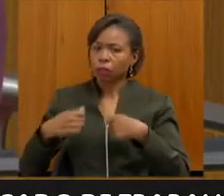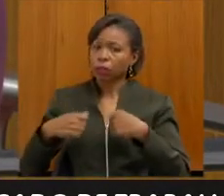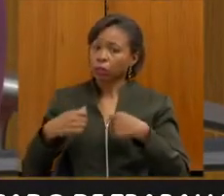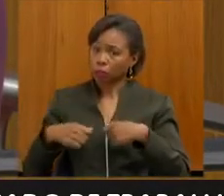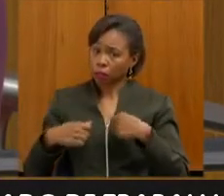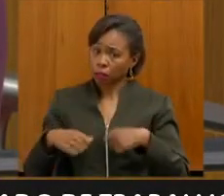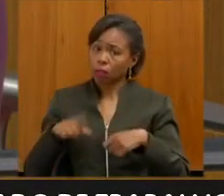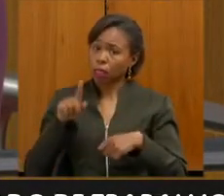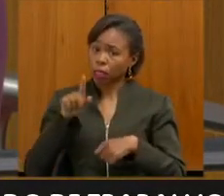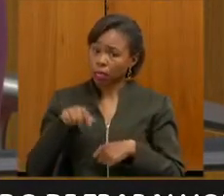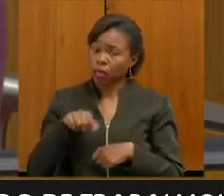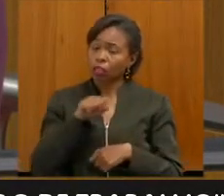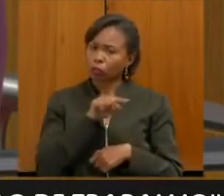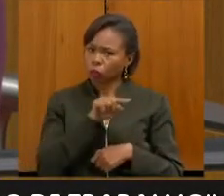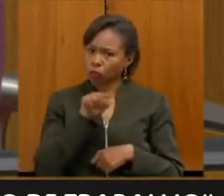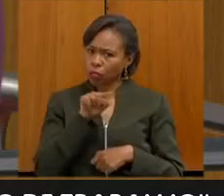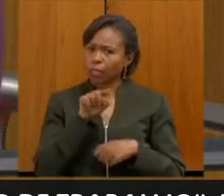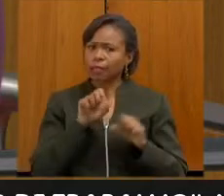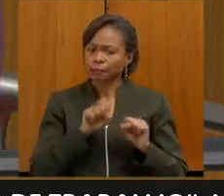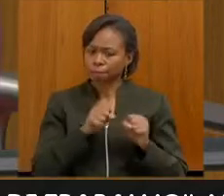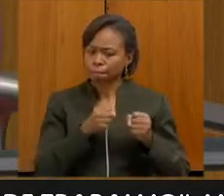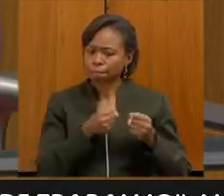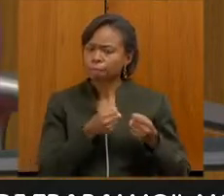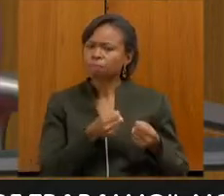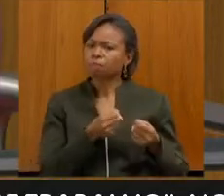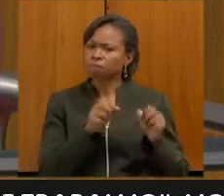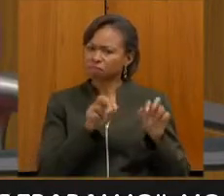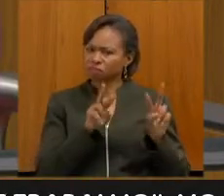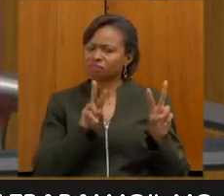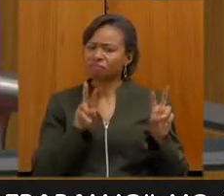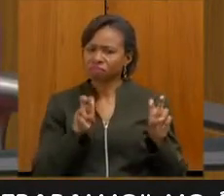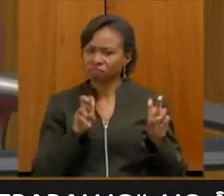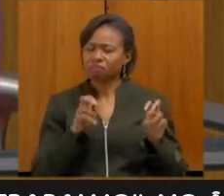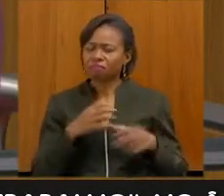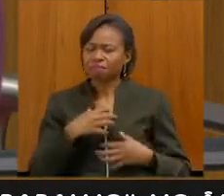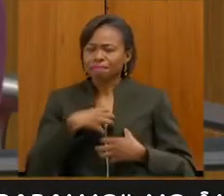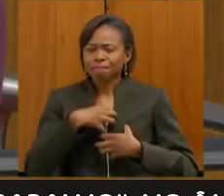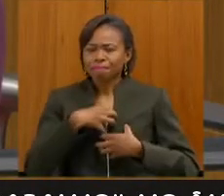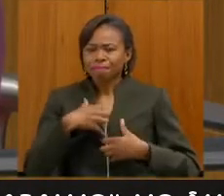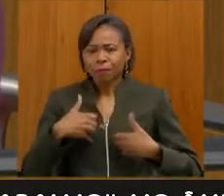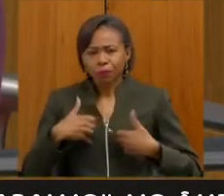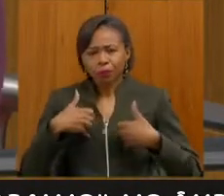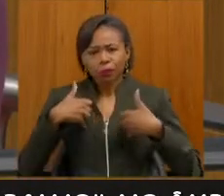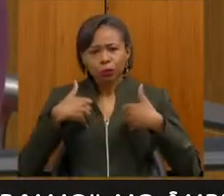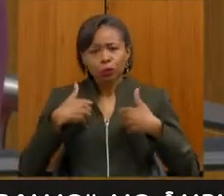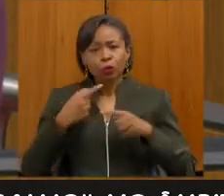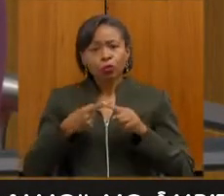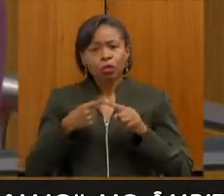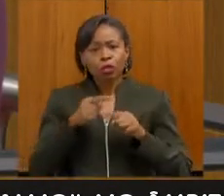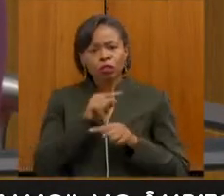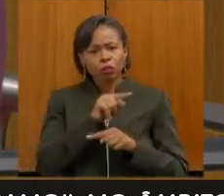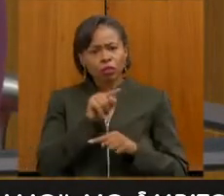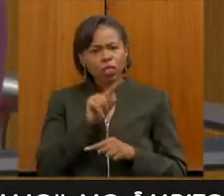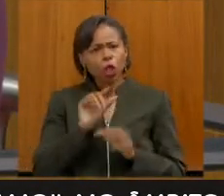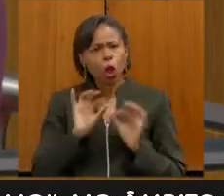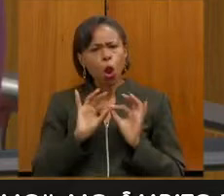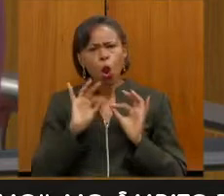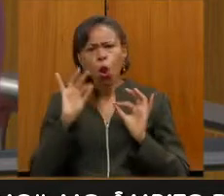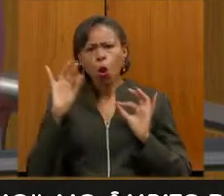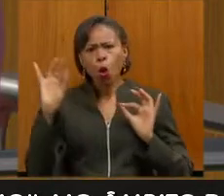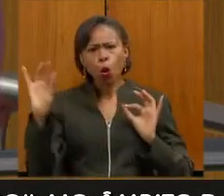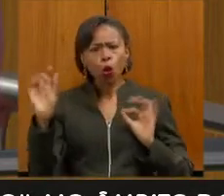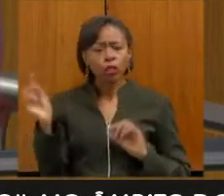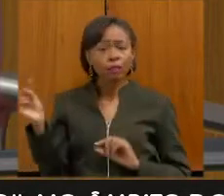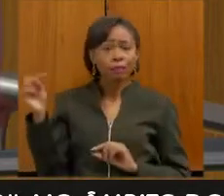causa nobre que vocês defendem e me enche muito de orgulho de ver que vocês saíram de tão longe para vir aqui